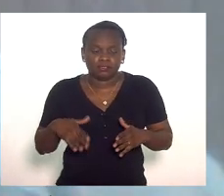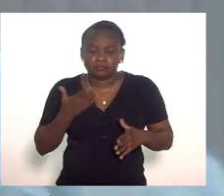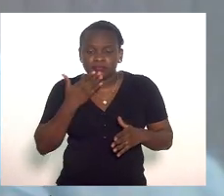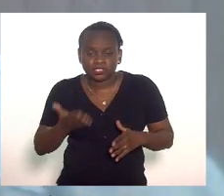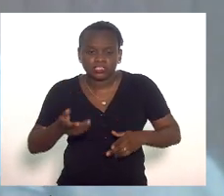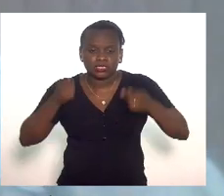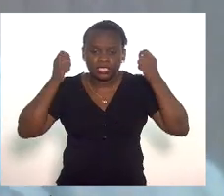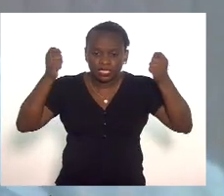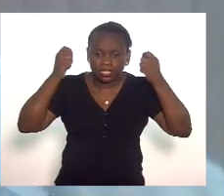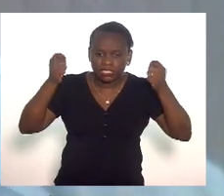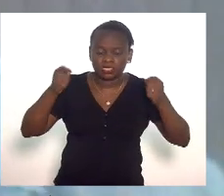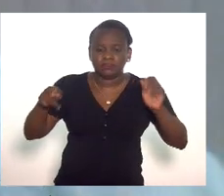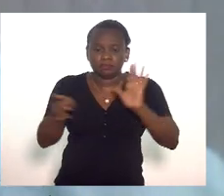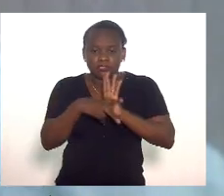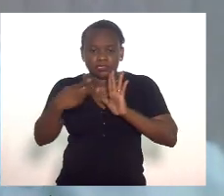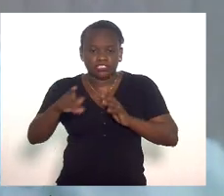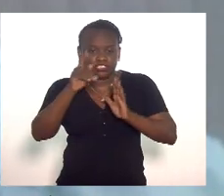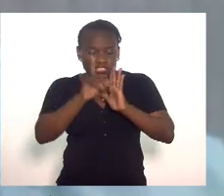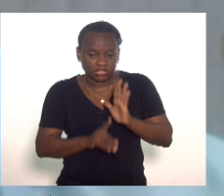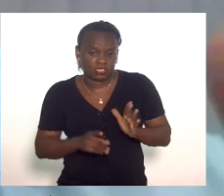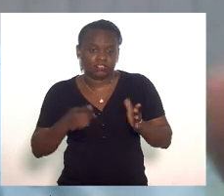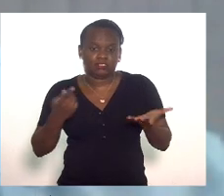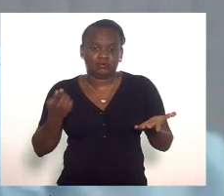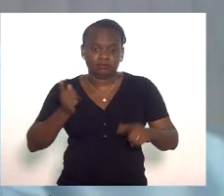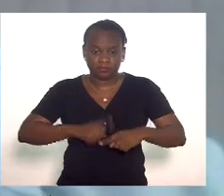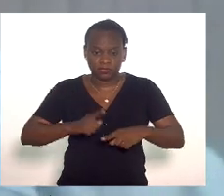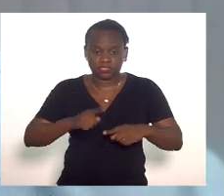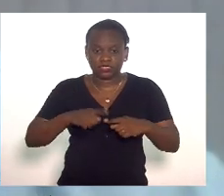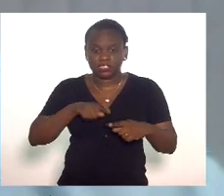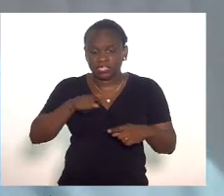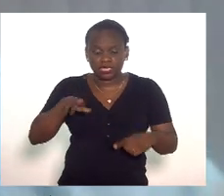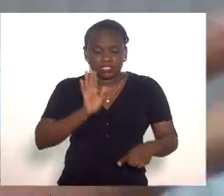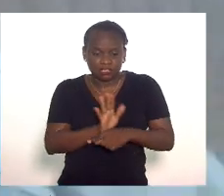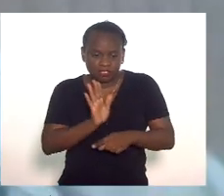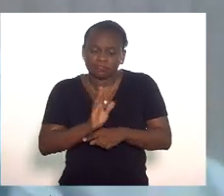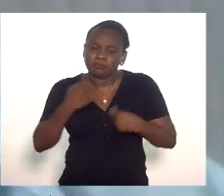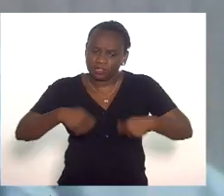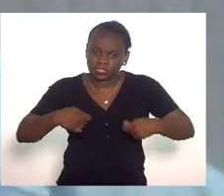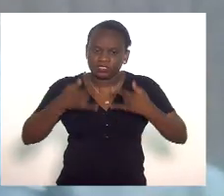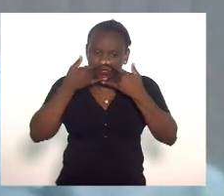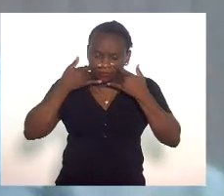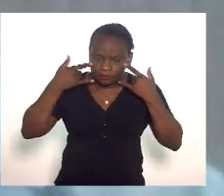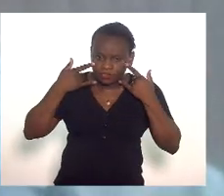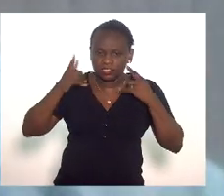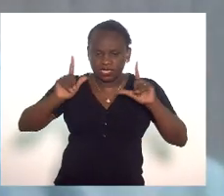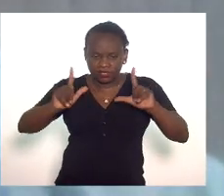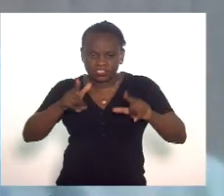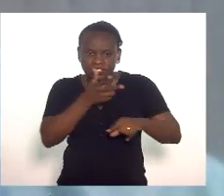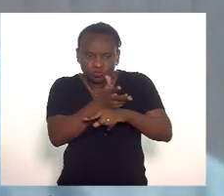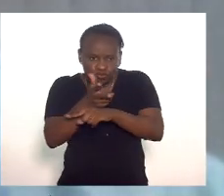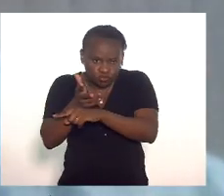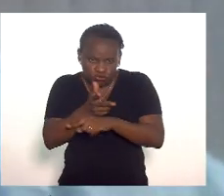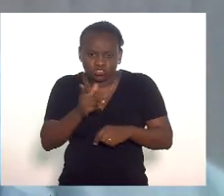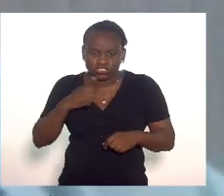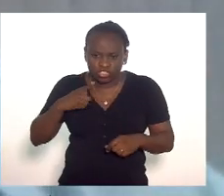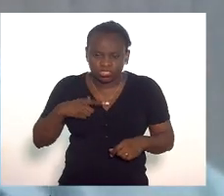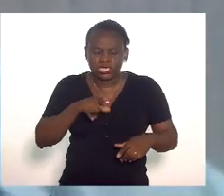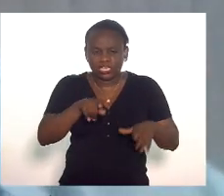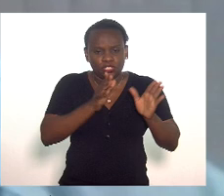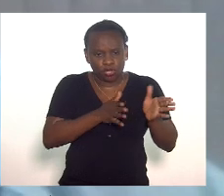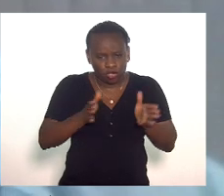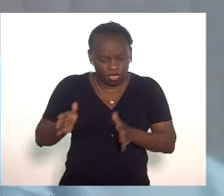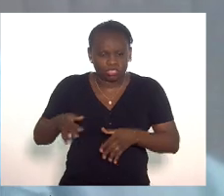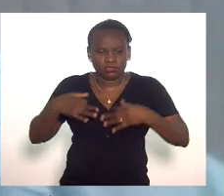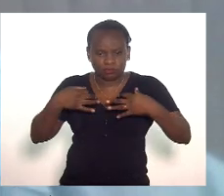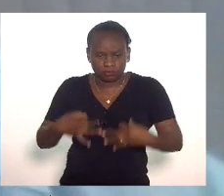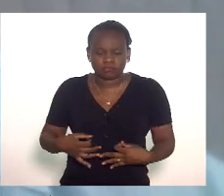reivindicarem os seus direitos devidamente protegidas por máscara como foi registrado pela imprensa devidamente organizados